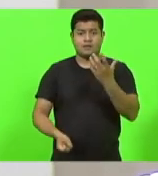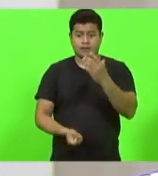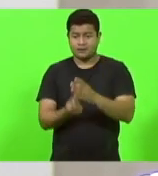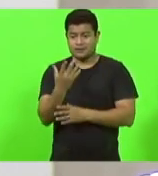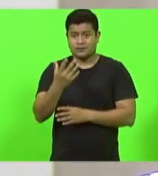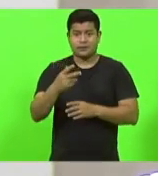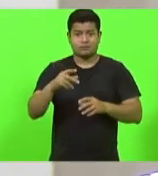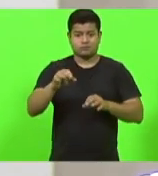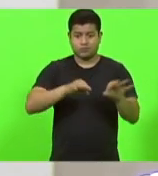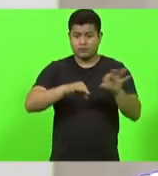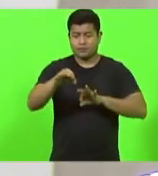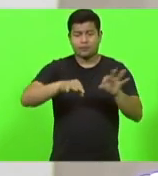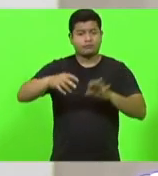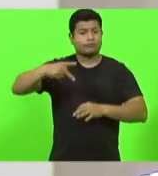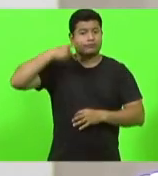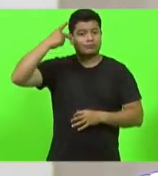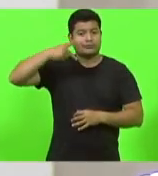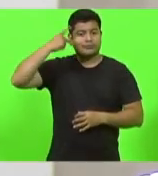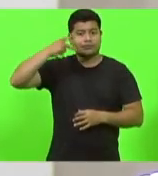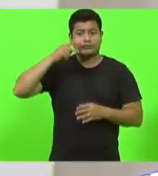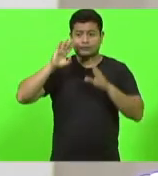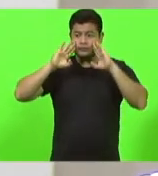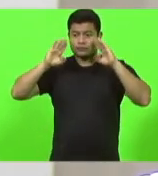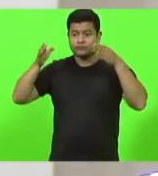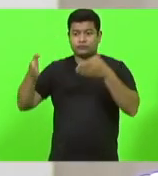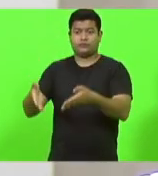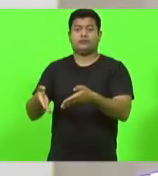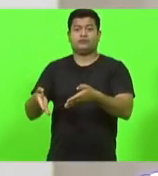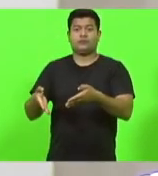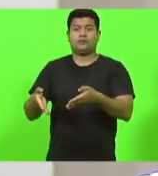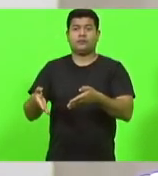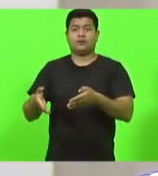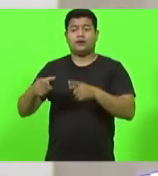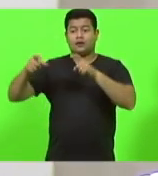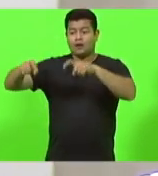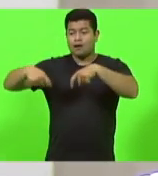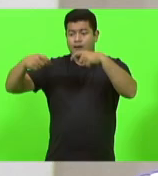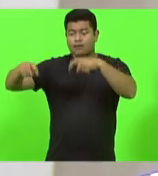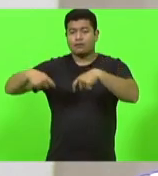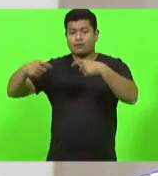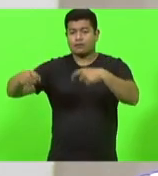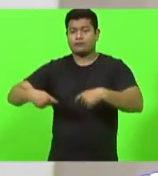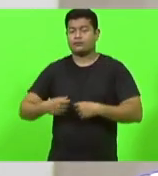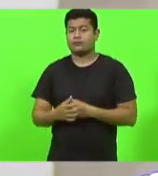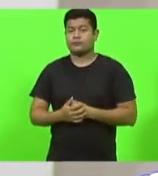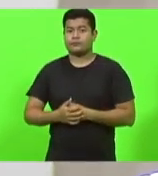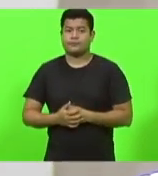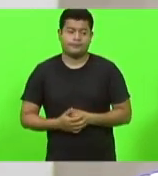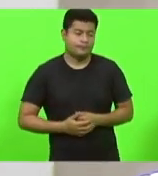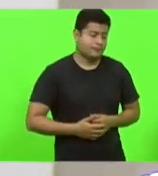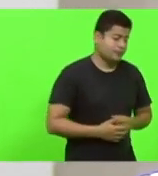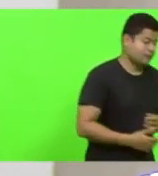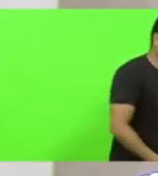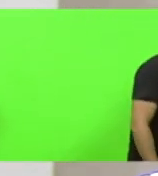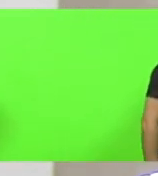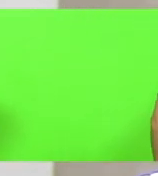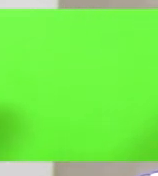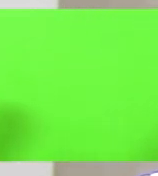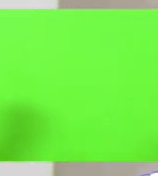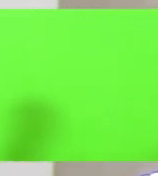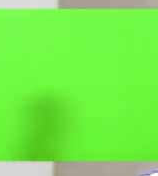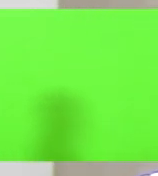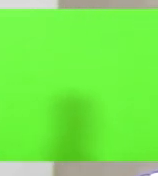voltadas à nossa agricultura familiar camponesa para que